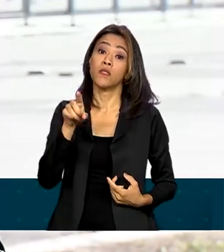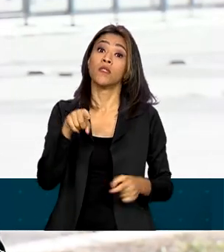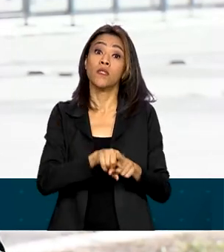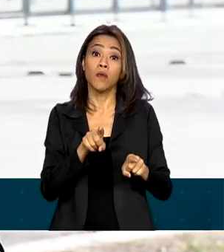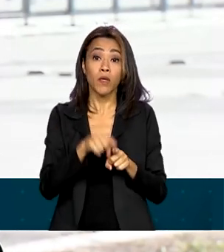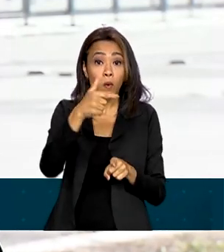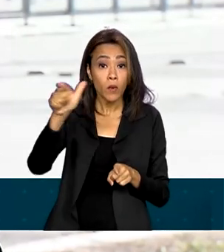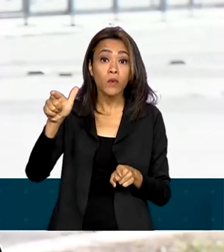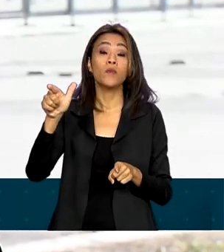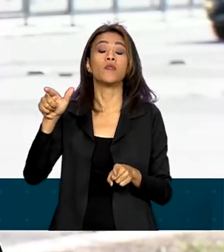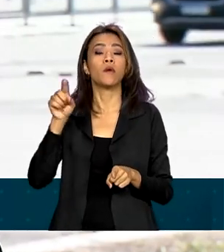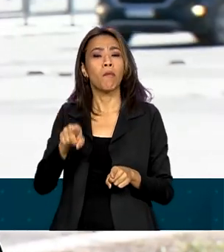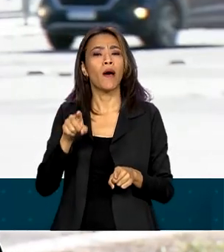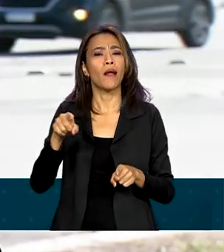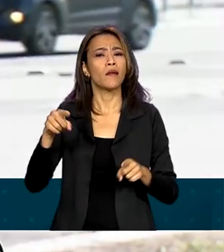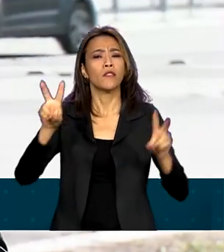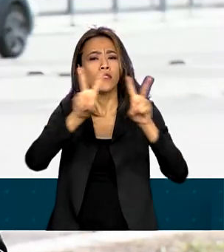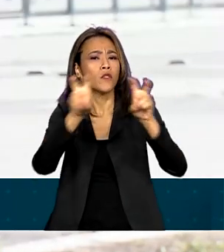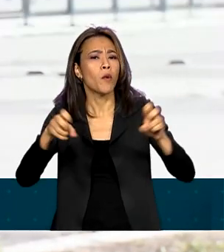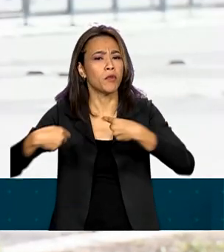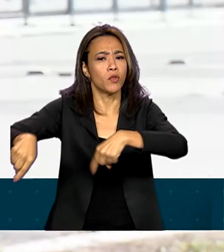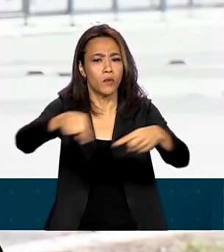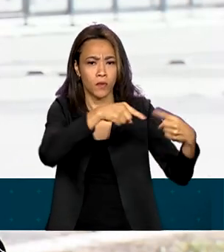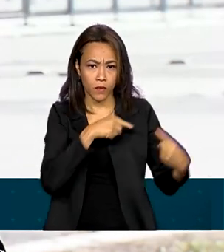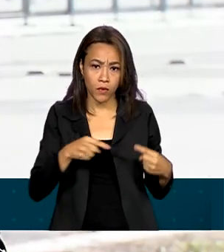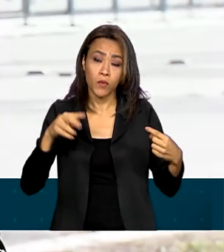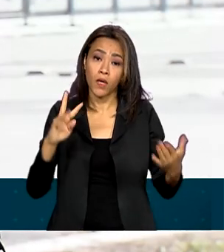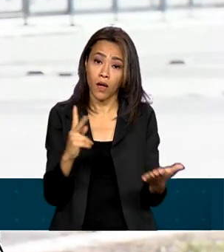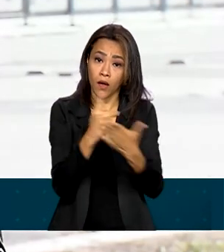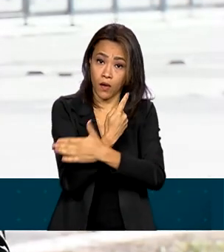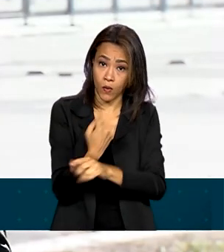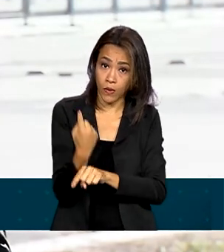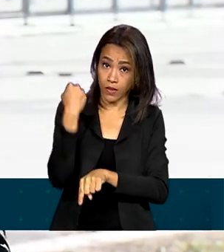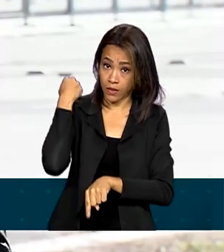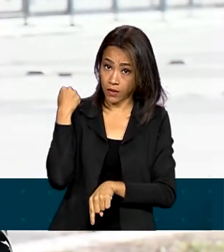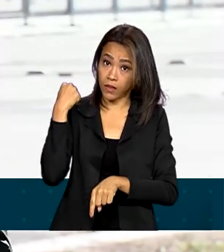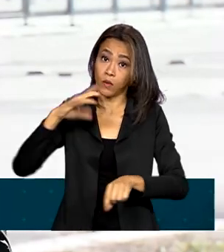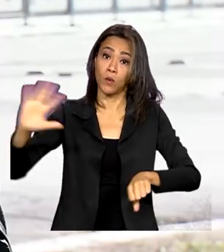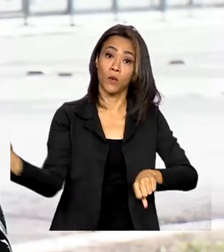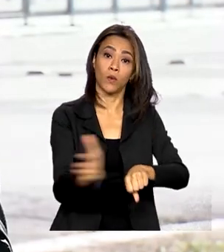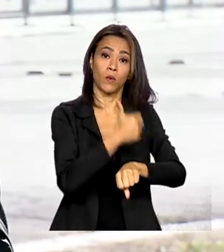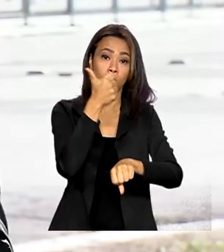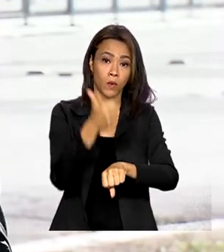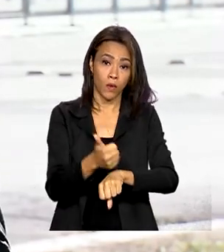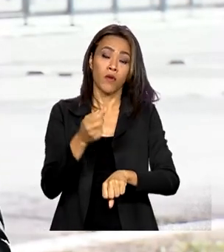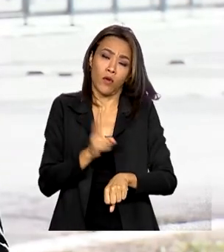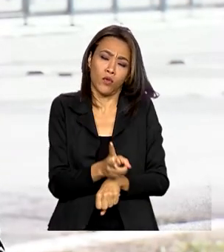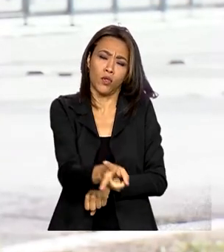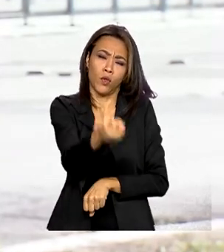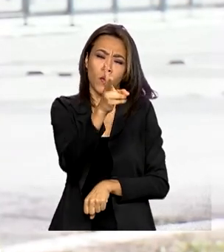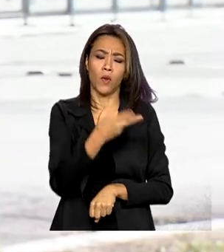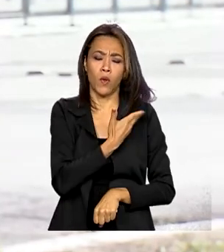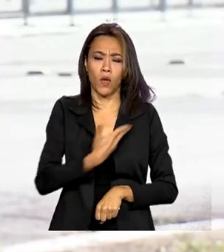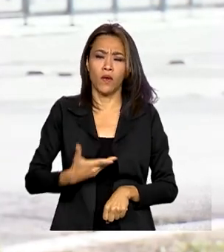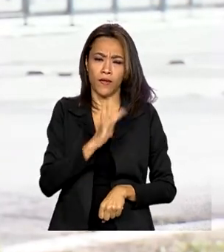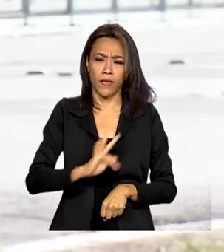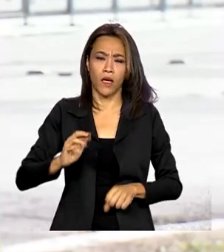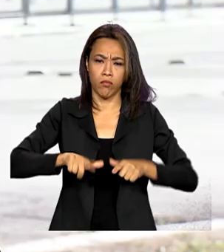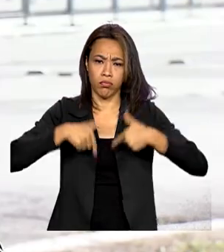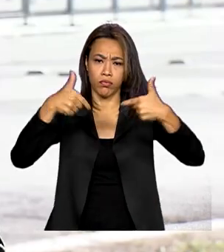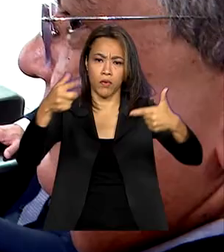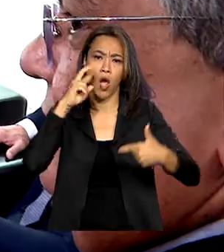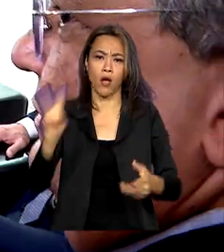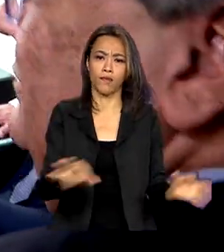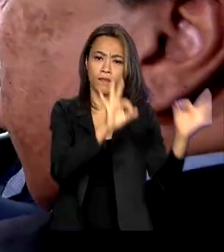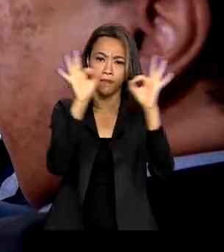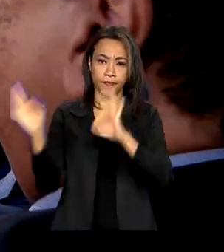atos golpistas. Mesmo com os estragos, o governo federal segue em funcionamento. Veja mais detalhes na reportagem.